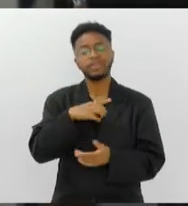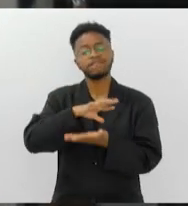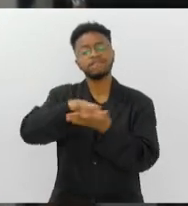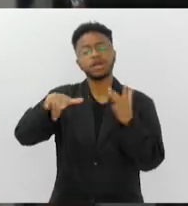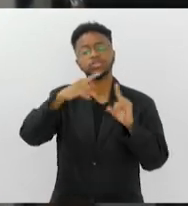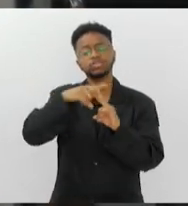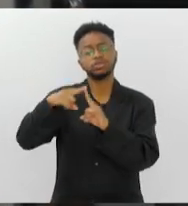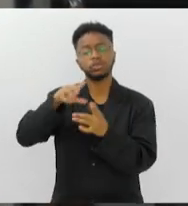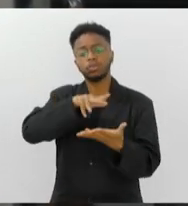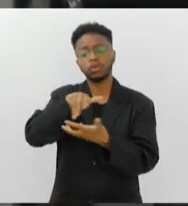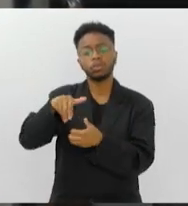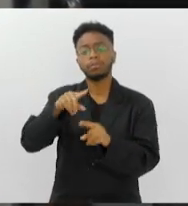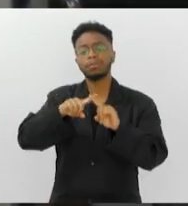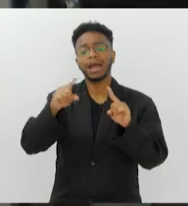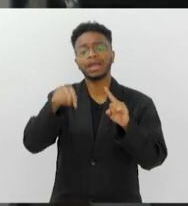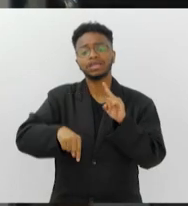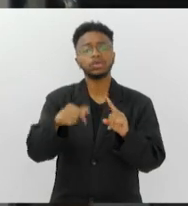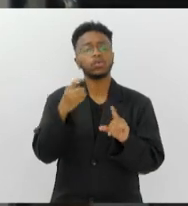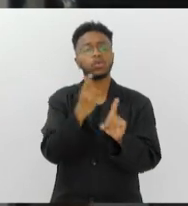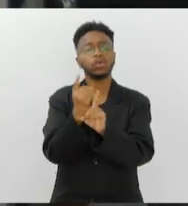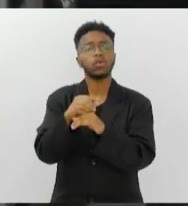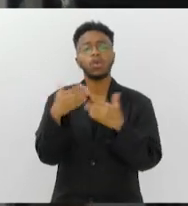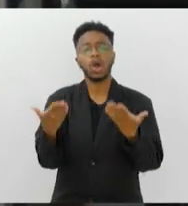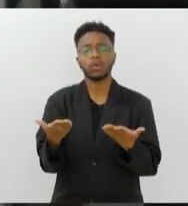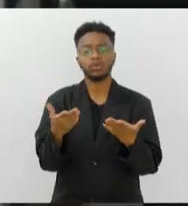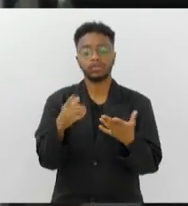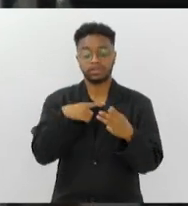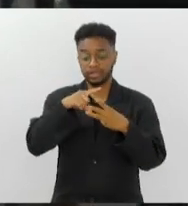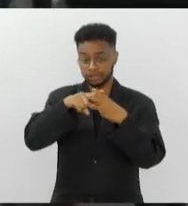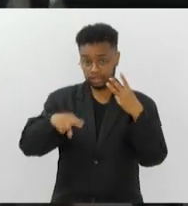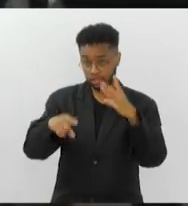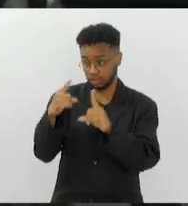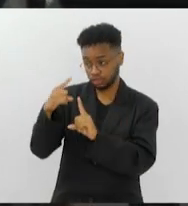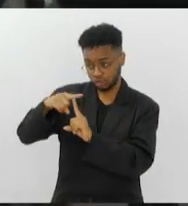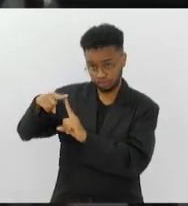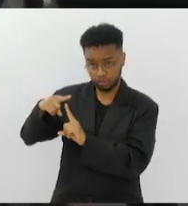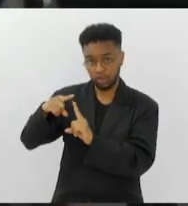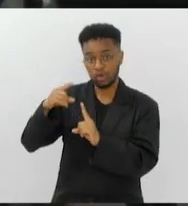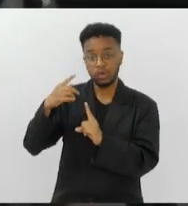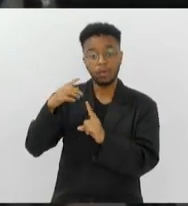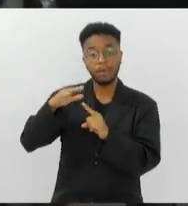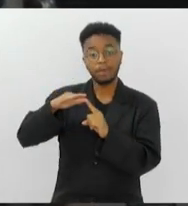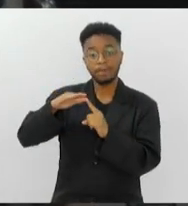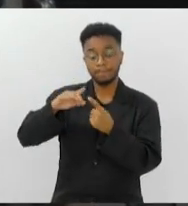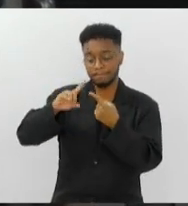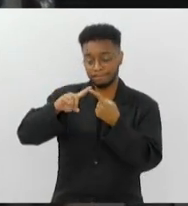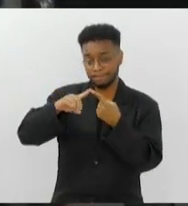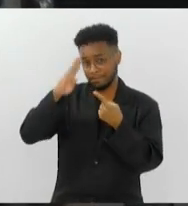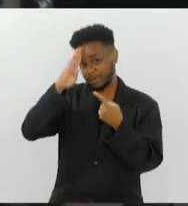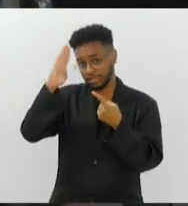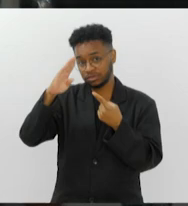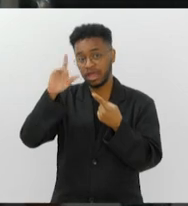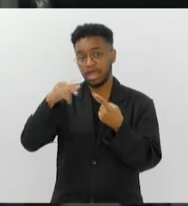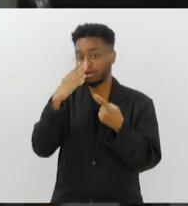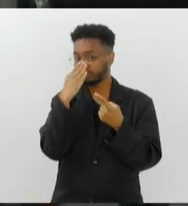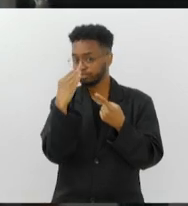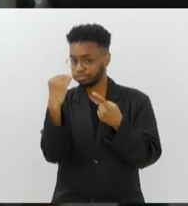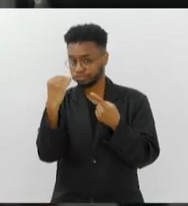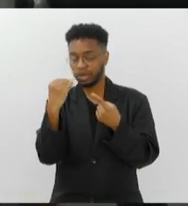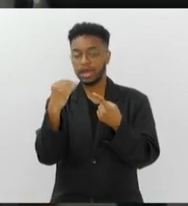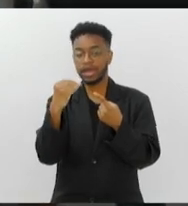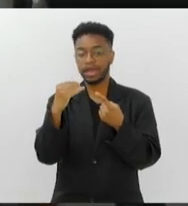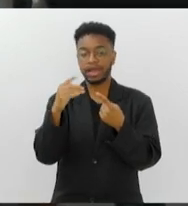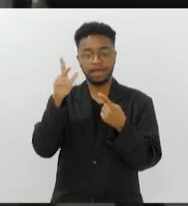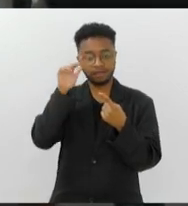são as espécies que a gente encontra? Bom, aqui no nosso estado, a gente tem três espécies. A mais comum é o cavalo marinho do focinho longo. A gente tem uma